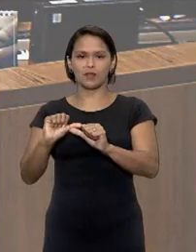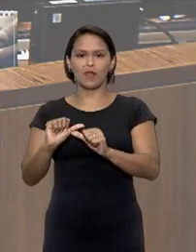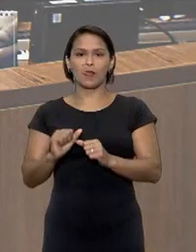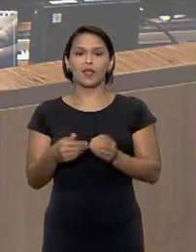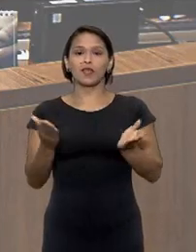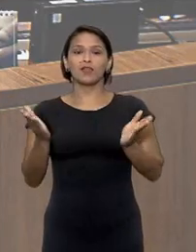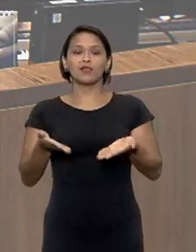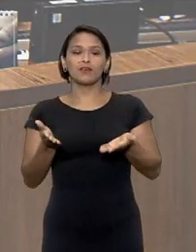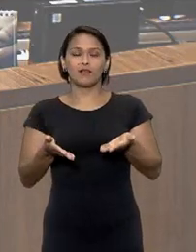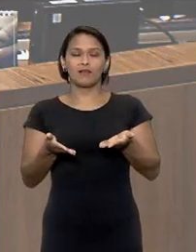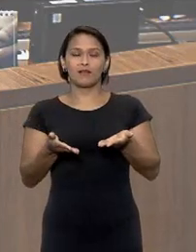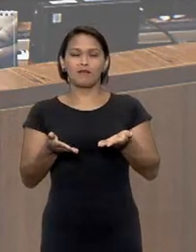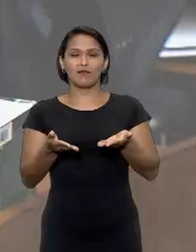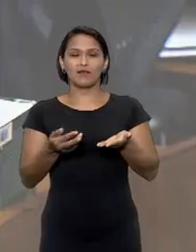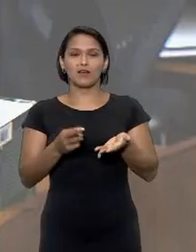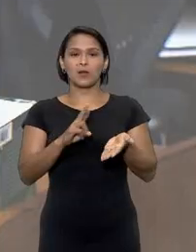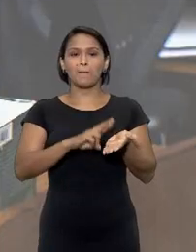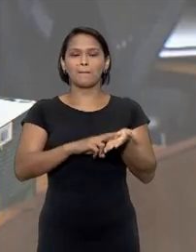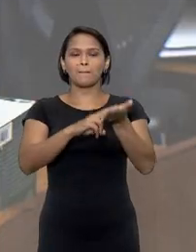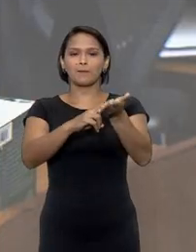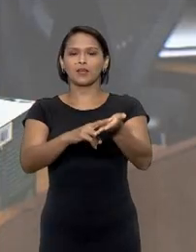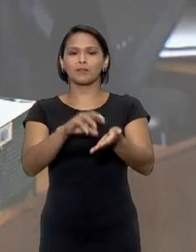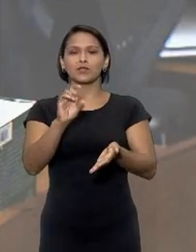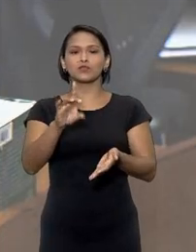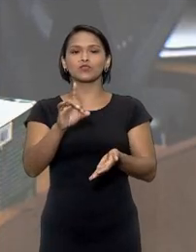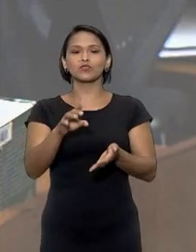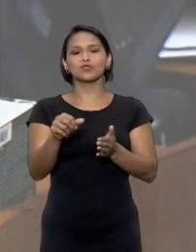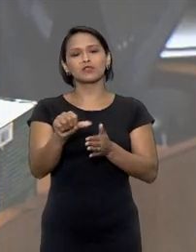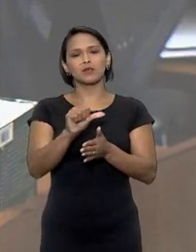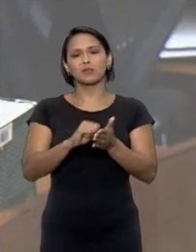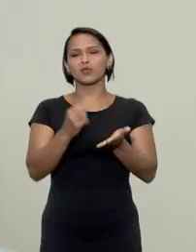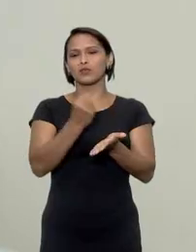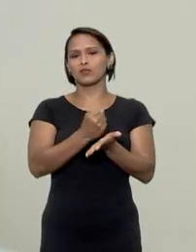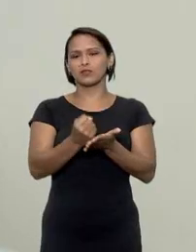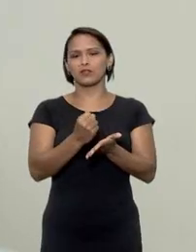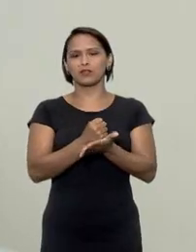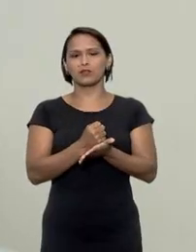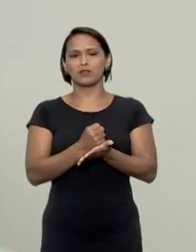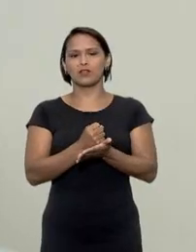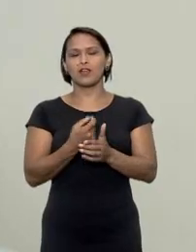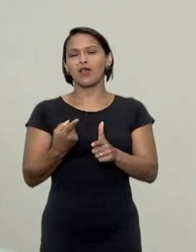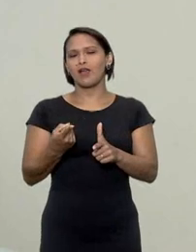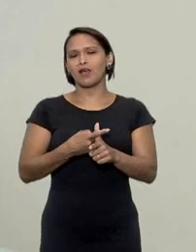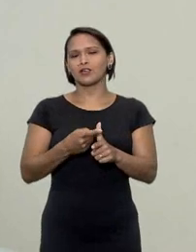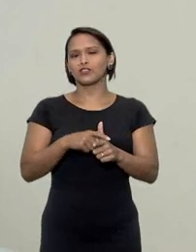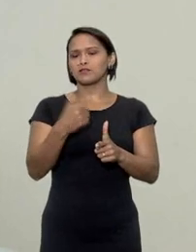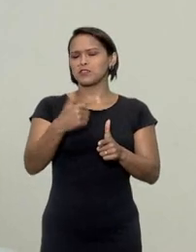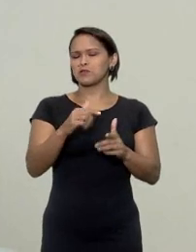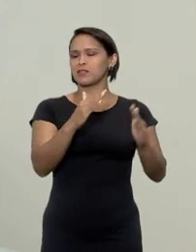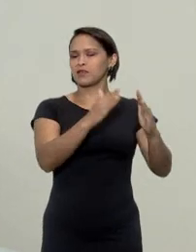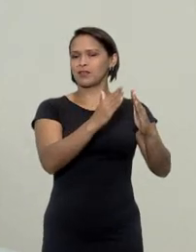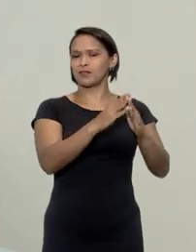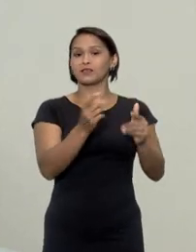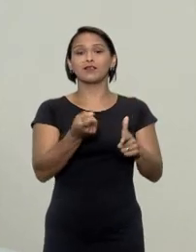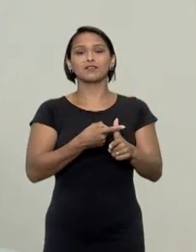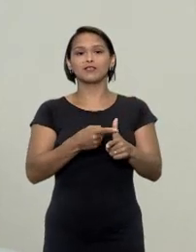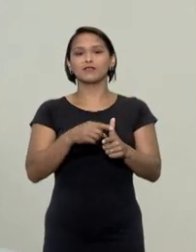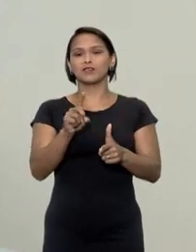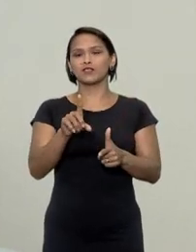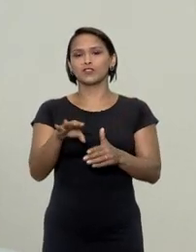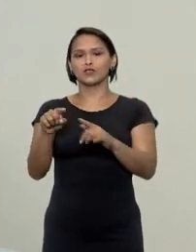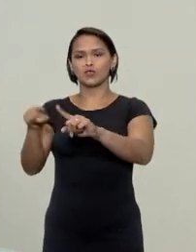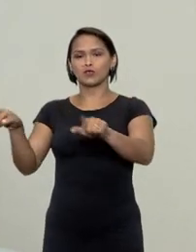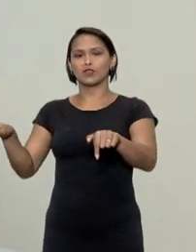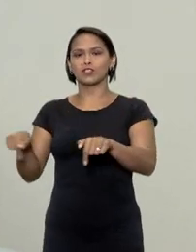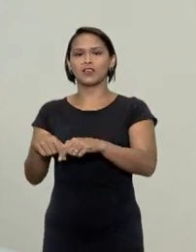o reembolso seria pelo descumprimento de cláusula contratual a dívida de IPTU não era da casa a dívida do IPTU era do lote